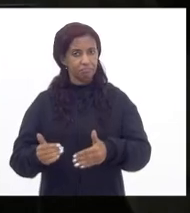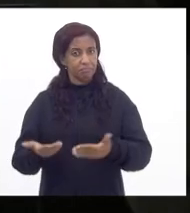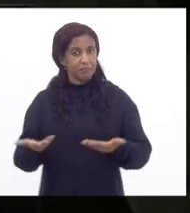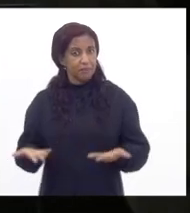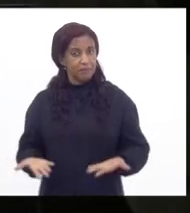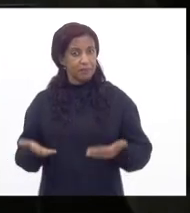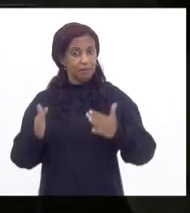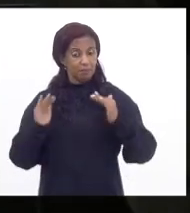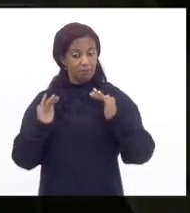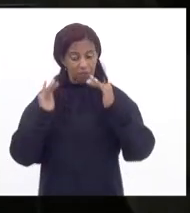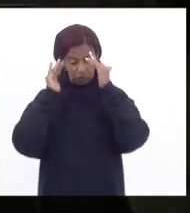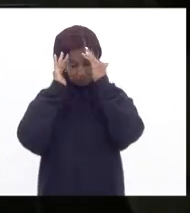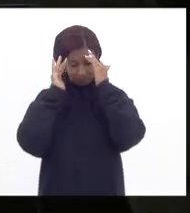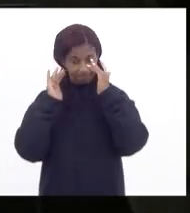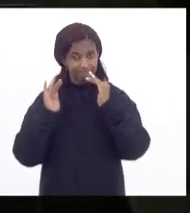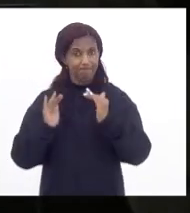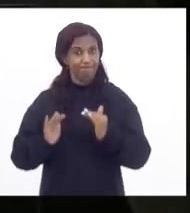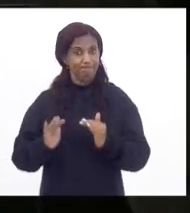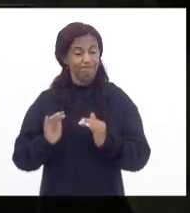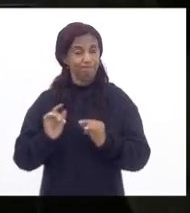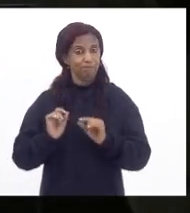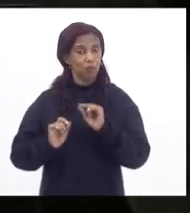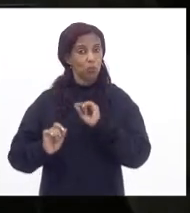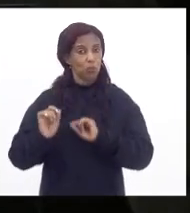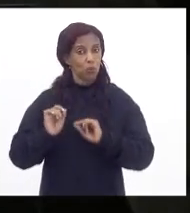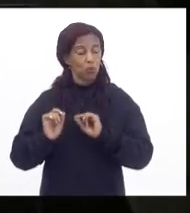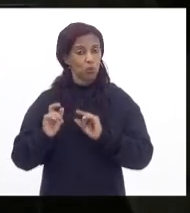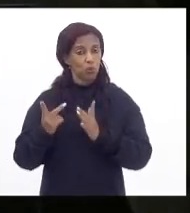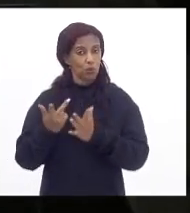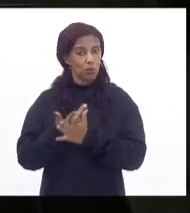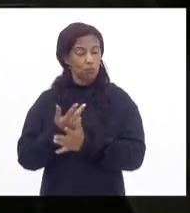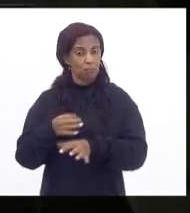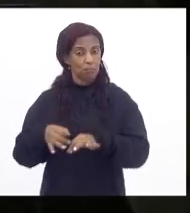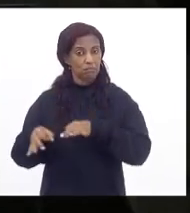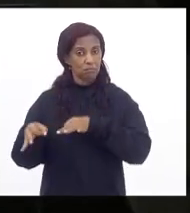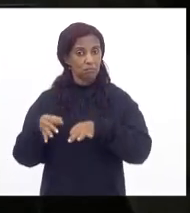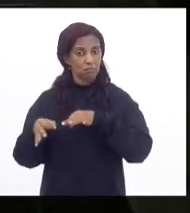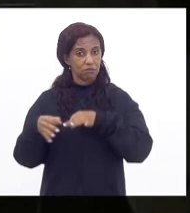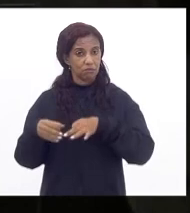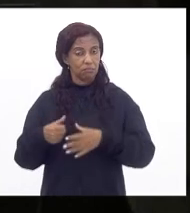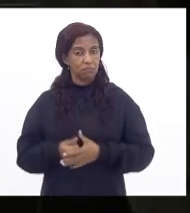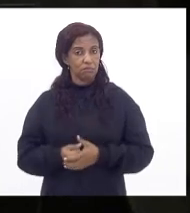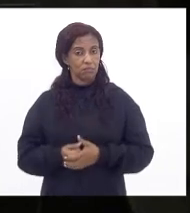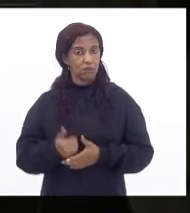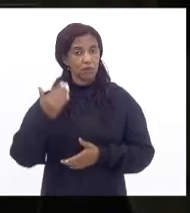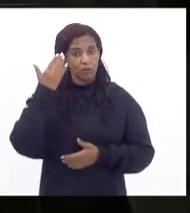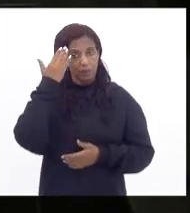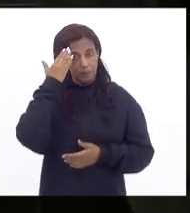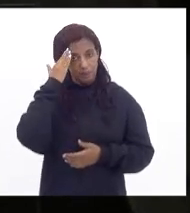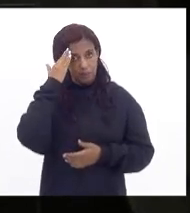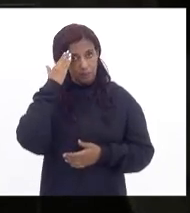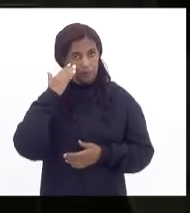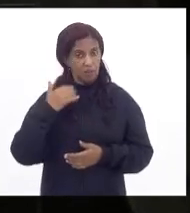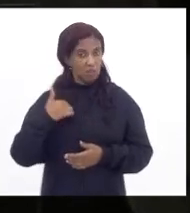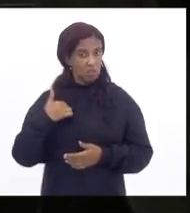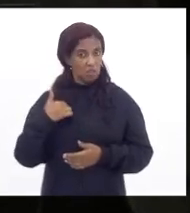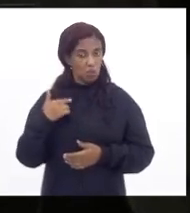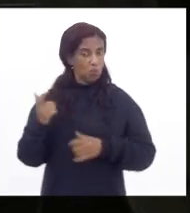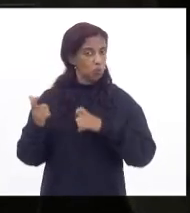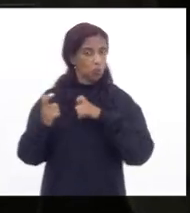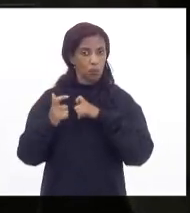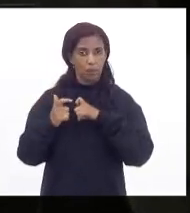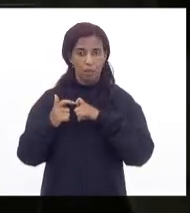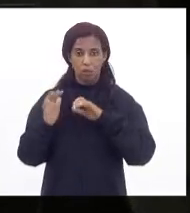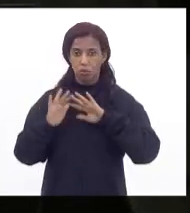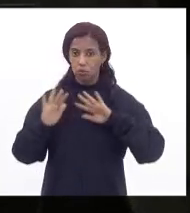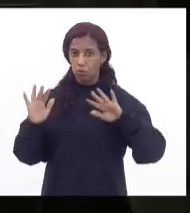ponderado do que fazê-lo de uma forma no meu entendimento e não sou infectologista